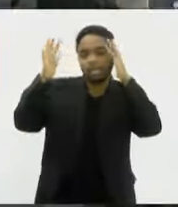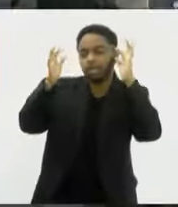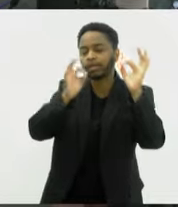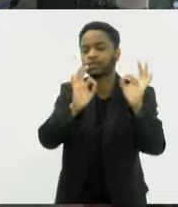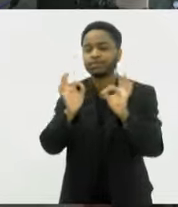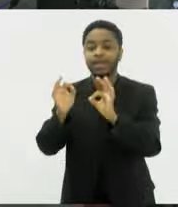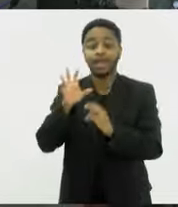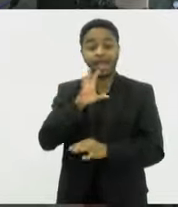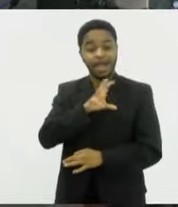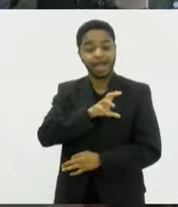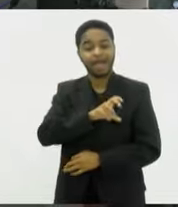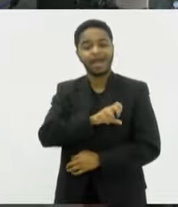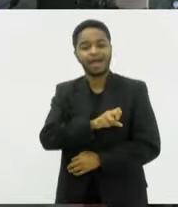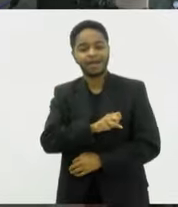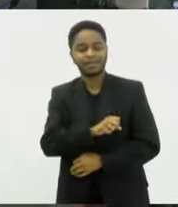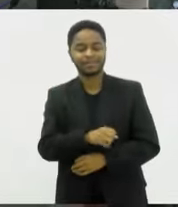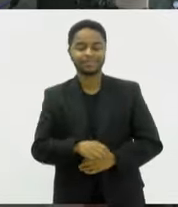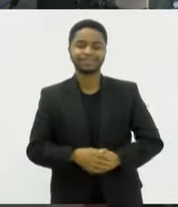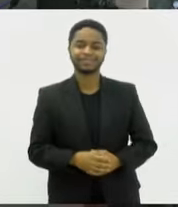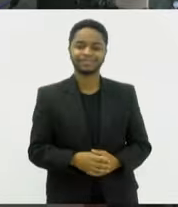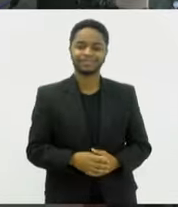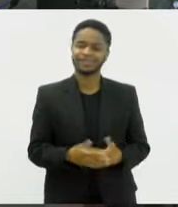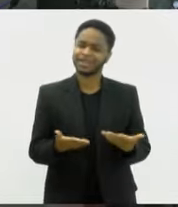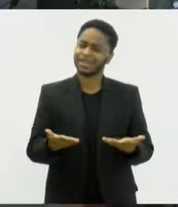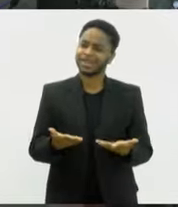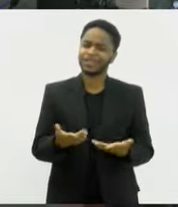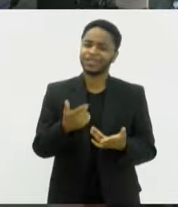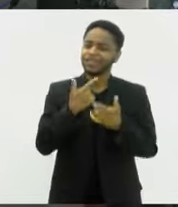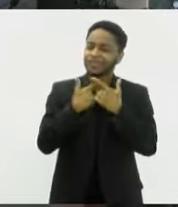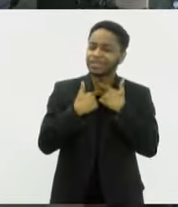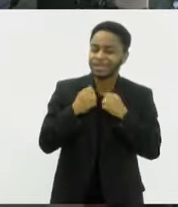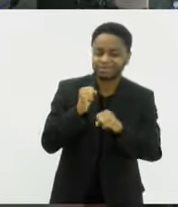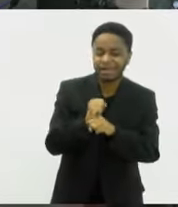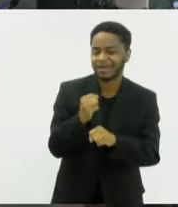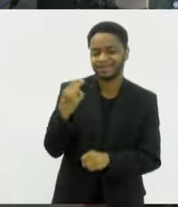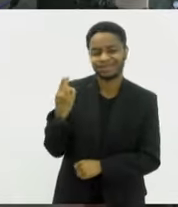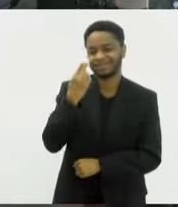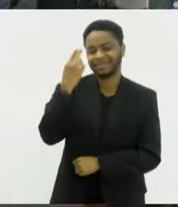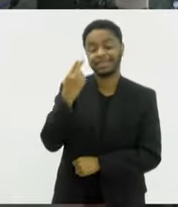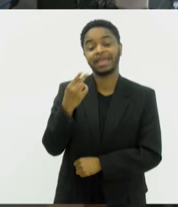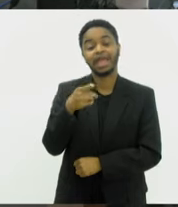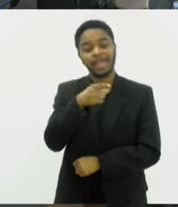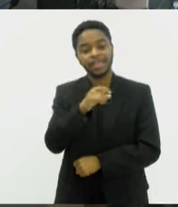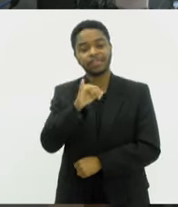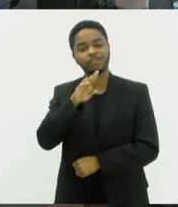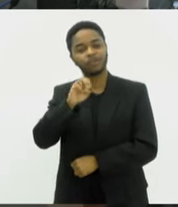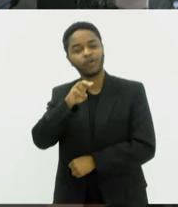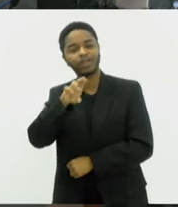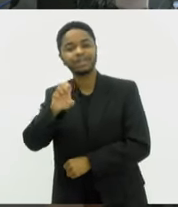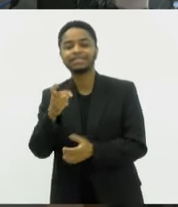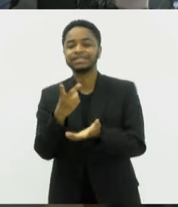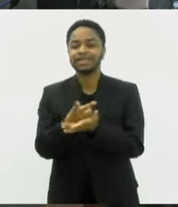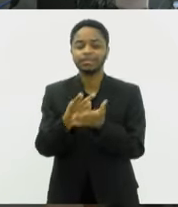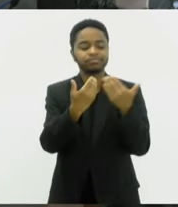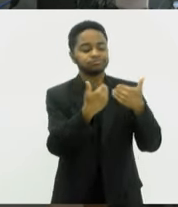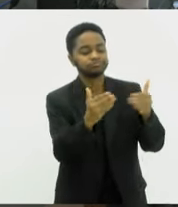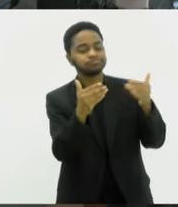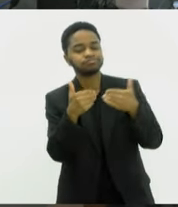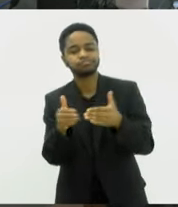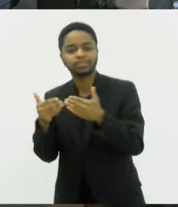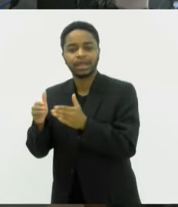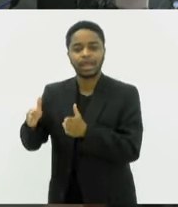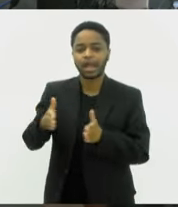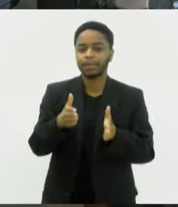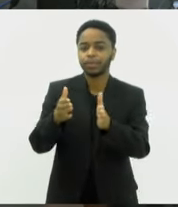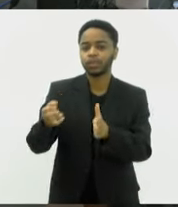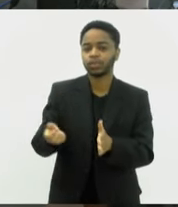Amar Gente, dá nem vontade de parar, né? Dona Ivone Lara, sempre pioneira, sempre abrindo espaço pra novas mulheres no